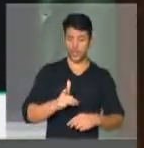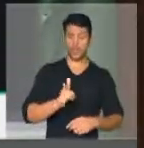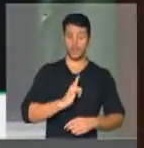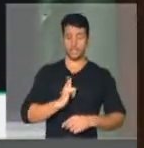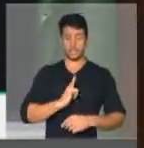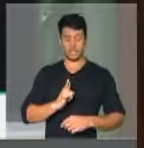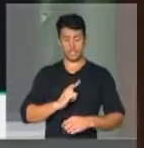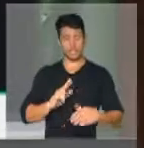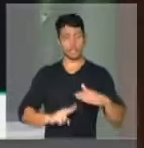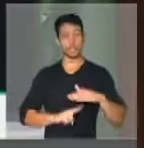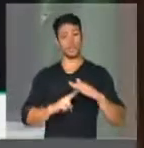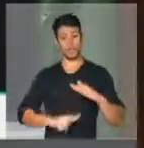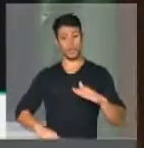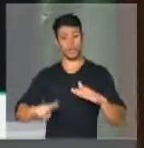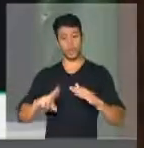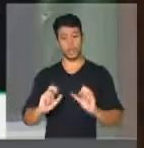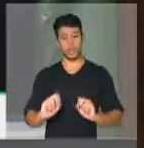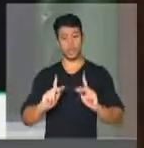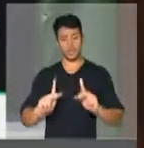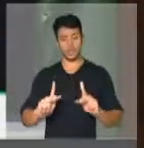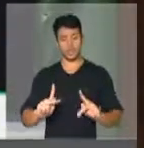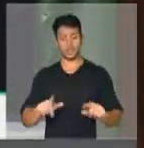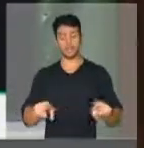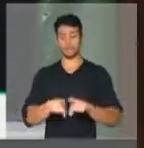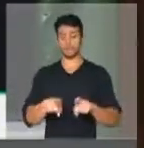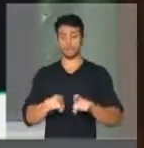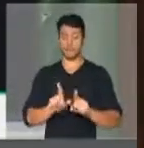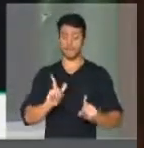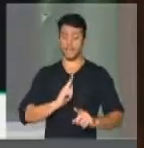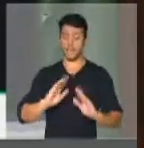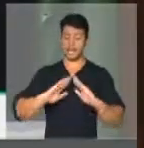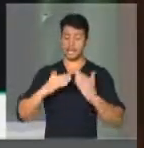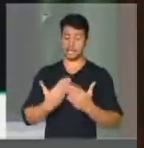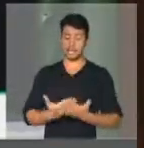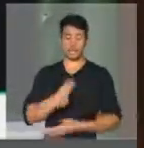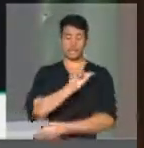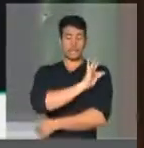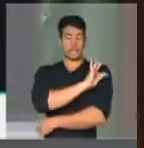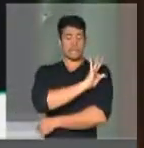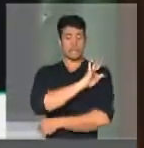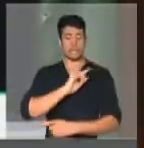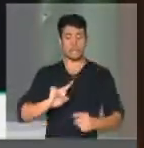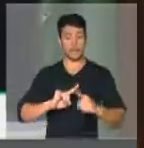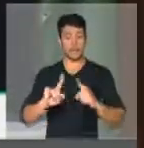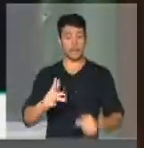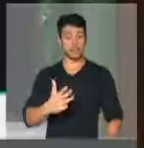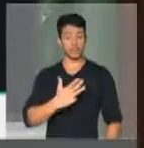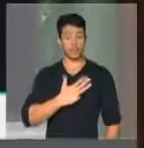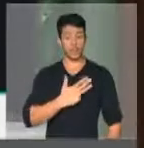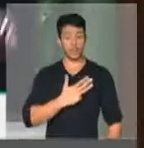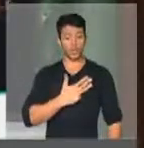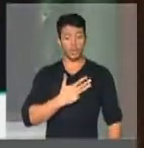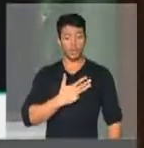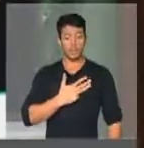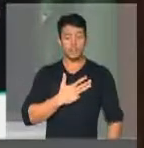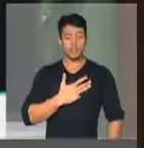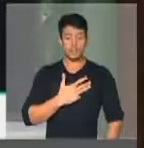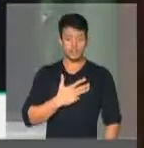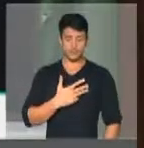universidades que foram criadas, existirem as escolas técnicas que foram criadas, o Lula também